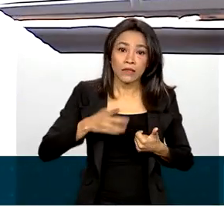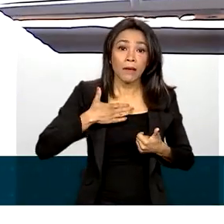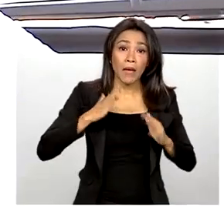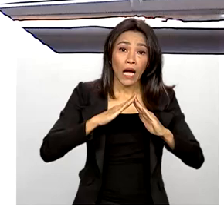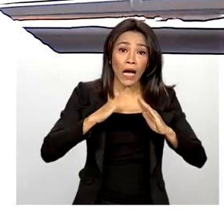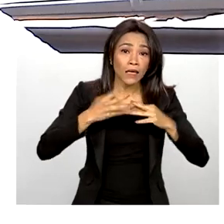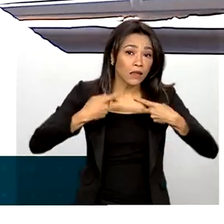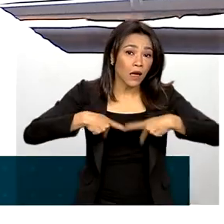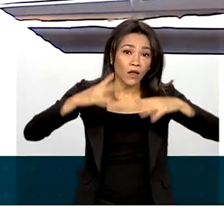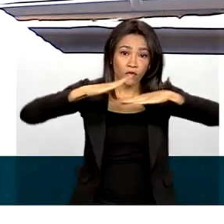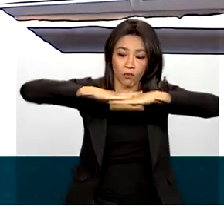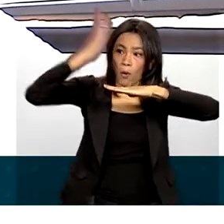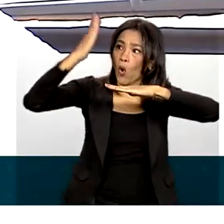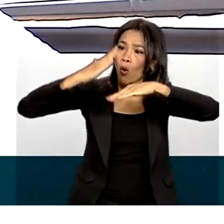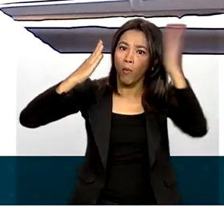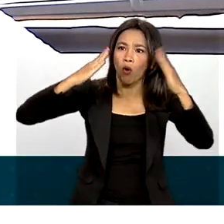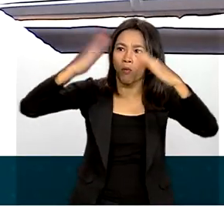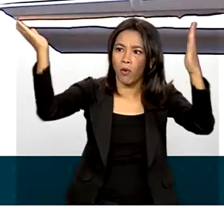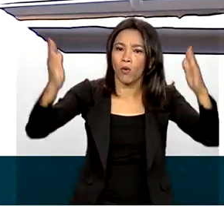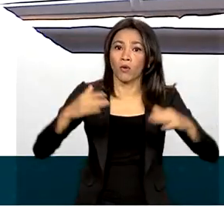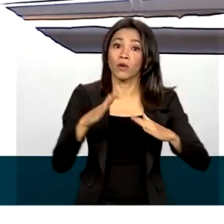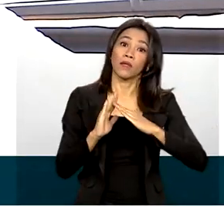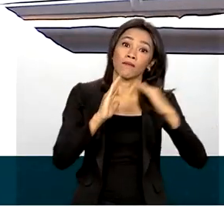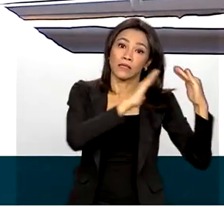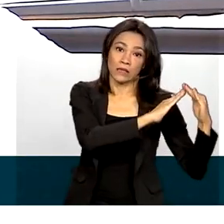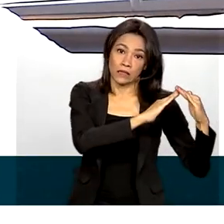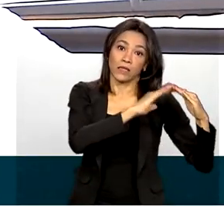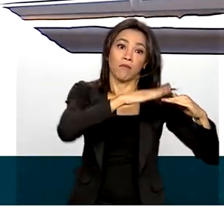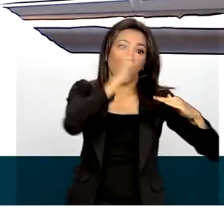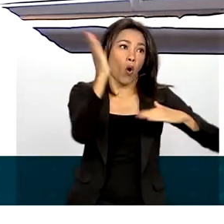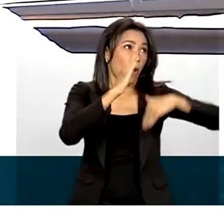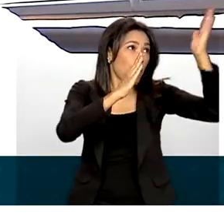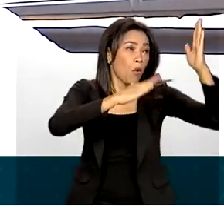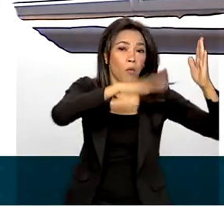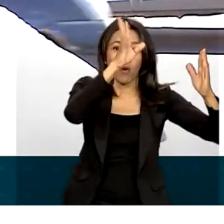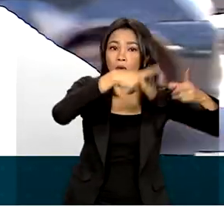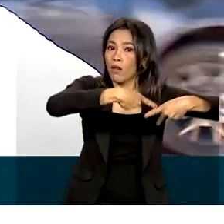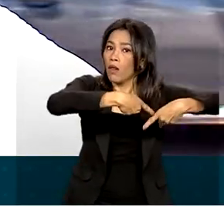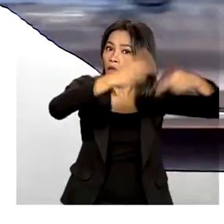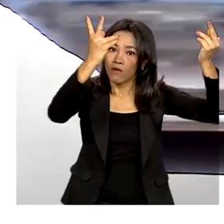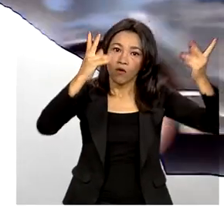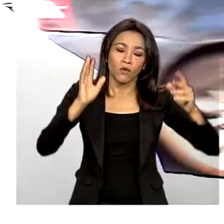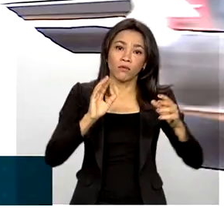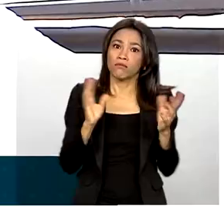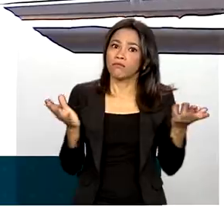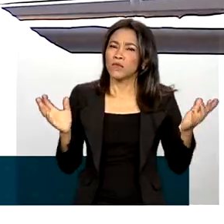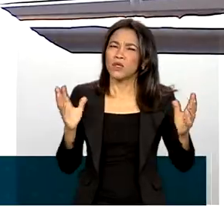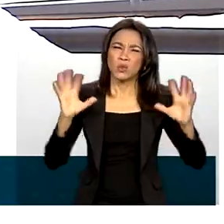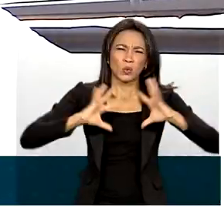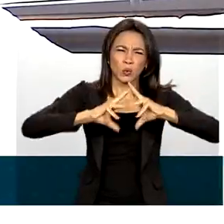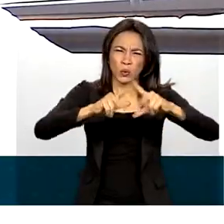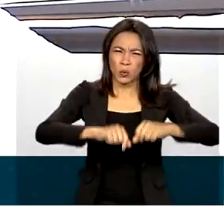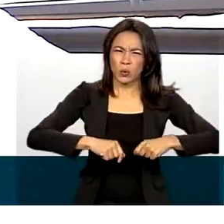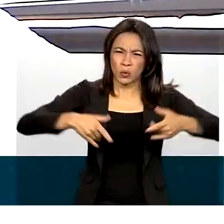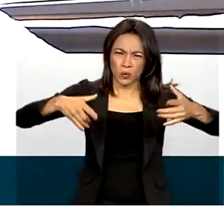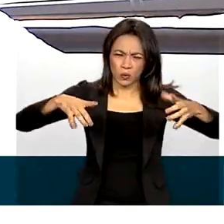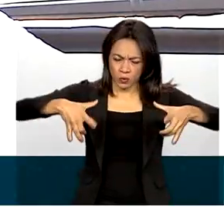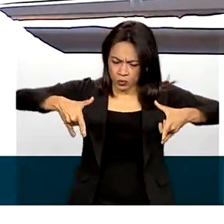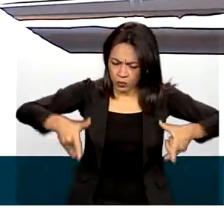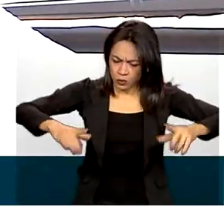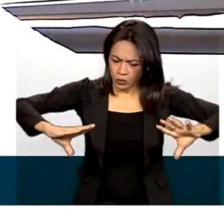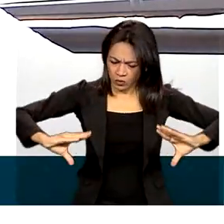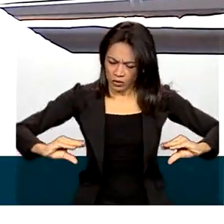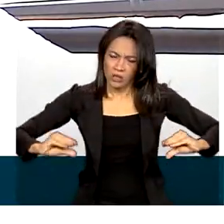o telhado completo, o telhado da vizinha, levou as telhas, tudo, tudo, tudo. Não ficou nada, molhou o colchão, molhou o guarda